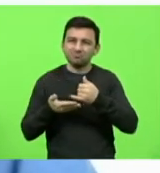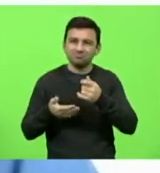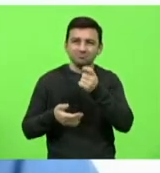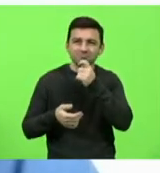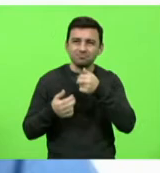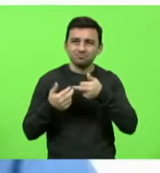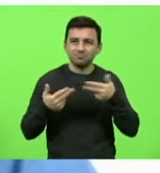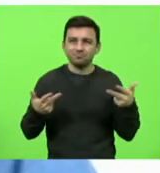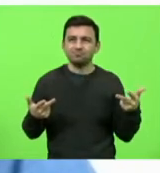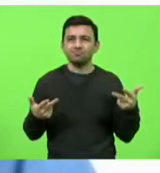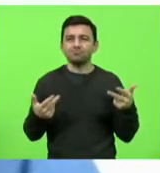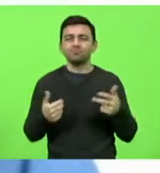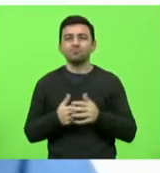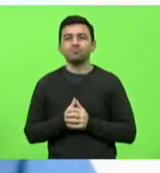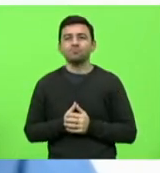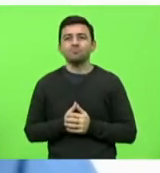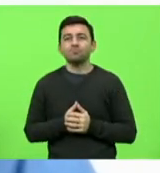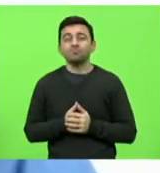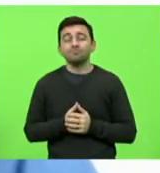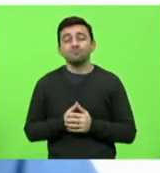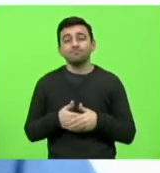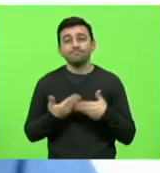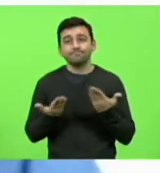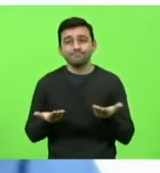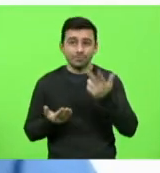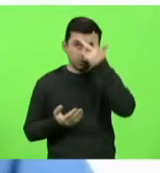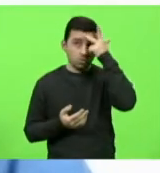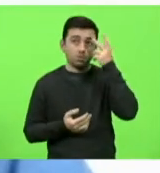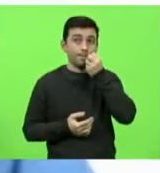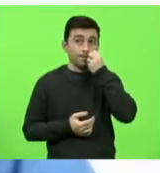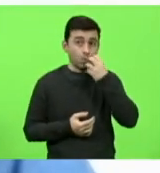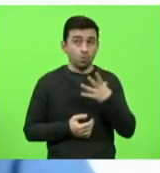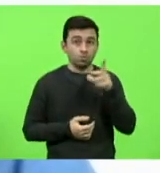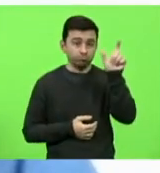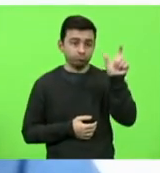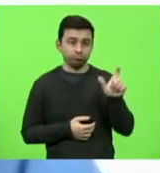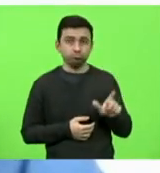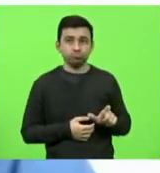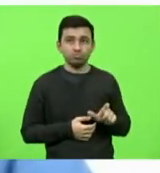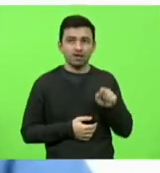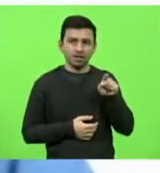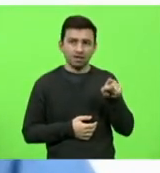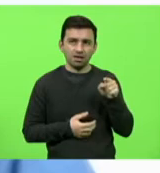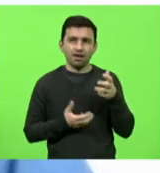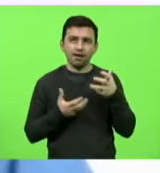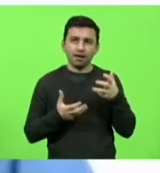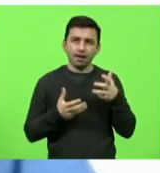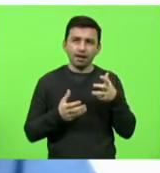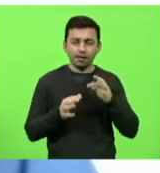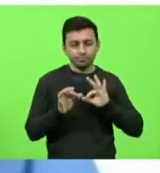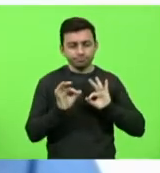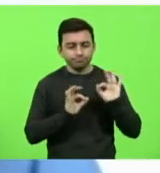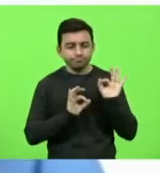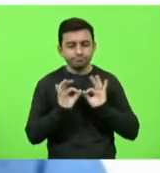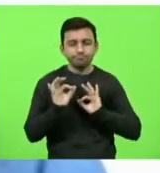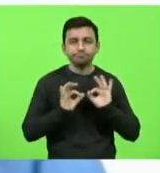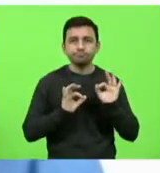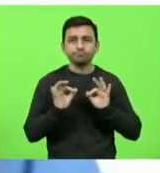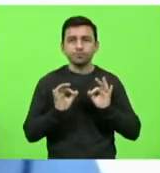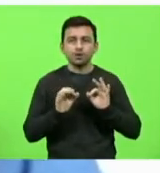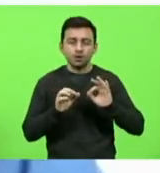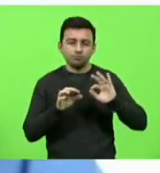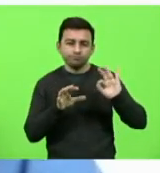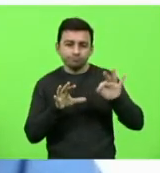O que que acontece? O cidadão de bem, ele ainda procura fazer um artesanato, ele procura fazer